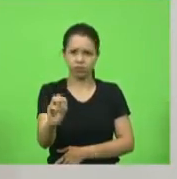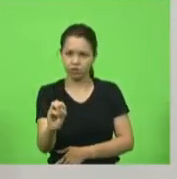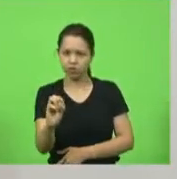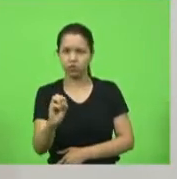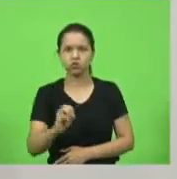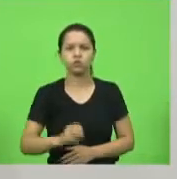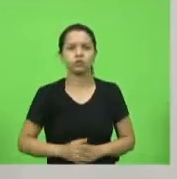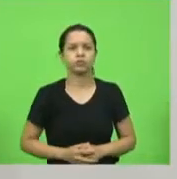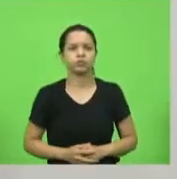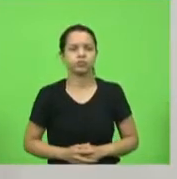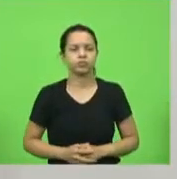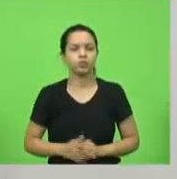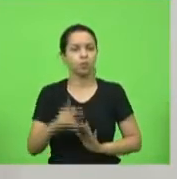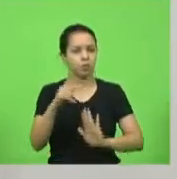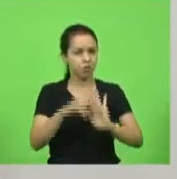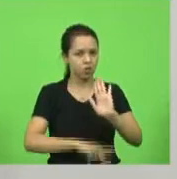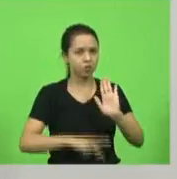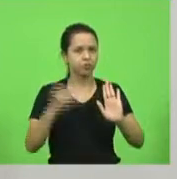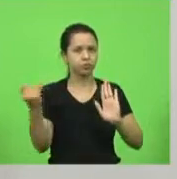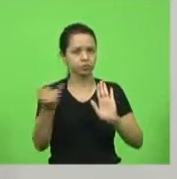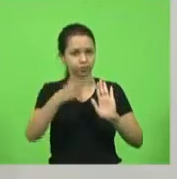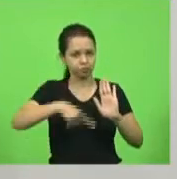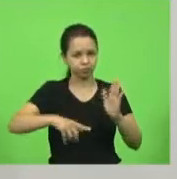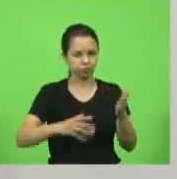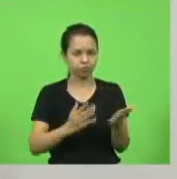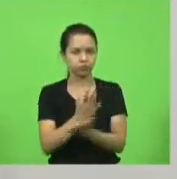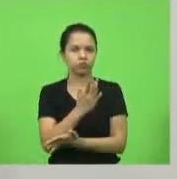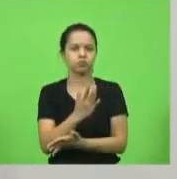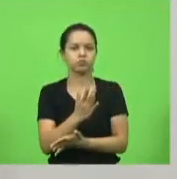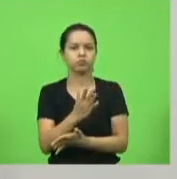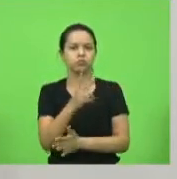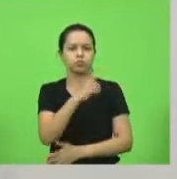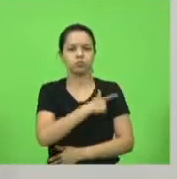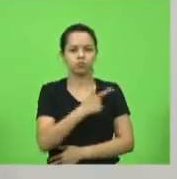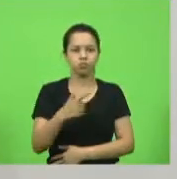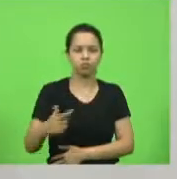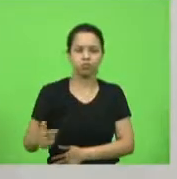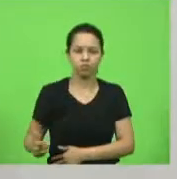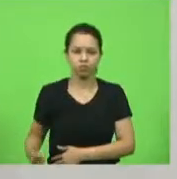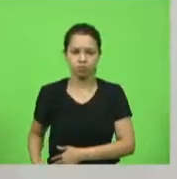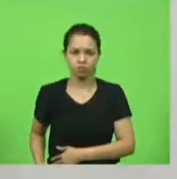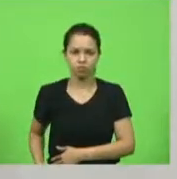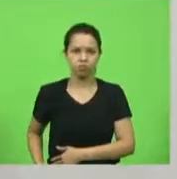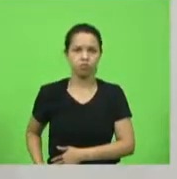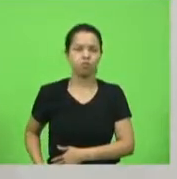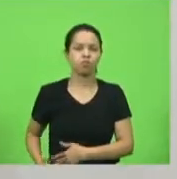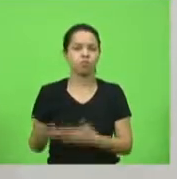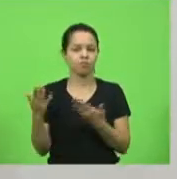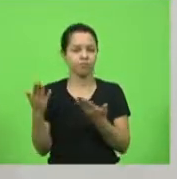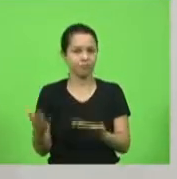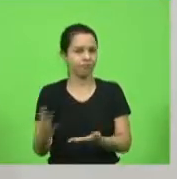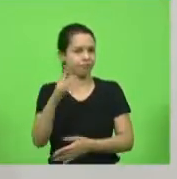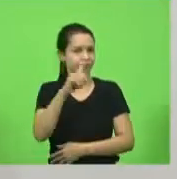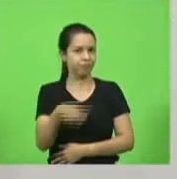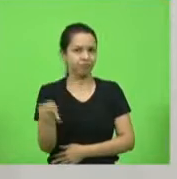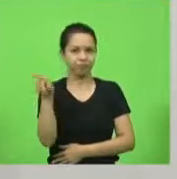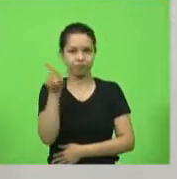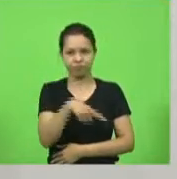então um projeto tão importante que nós aprovamos o governador teve a capacidade de vetar